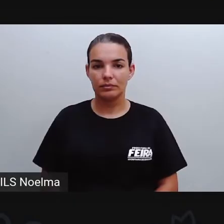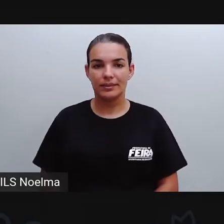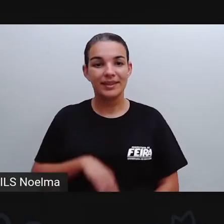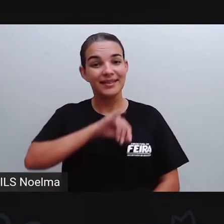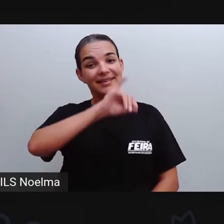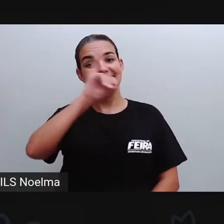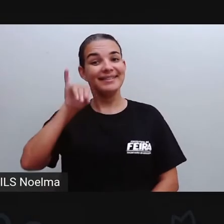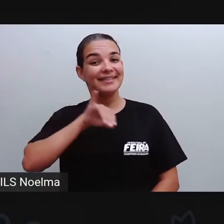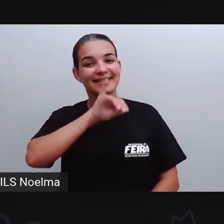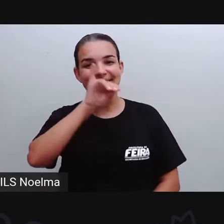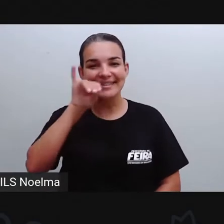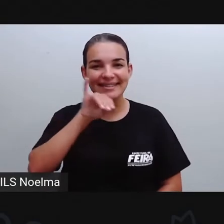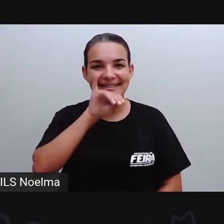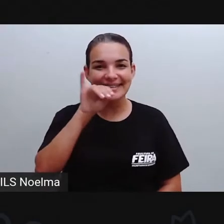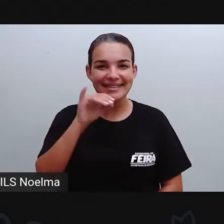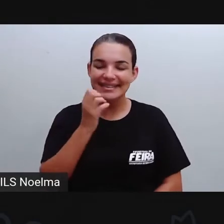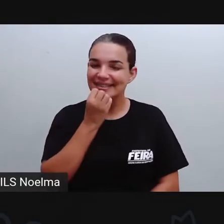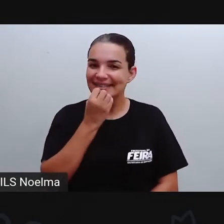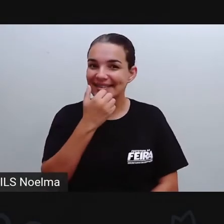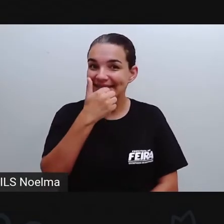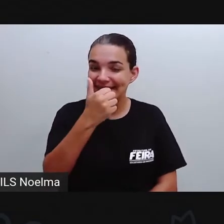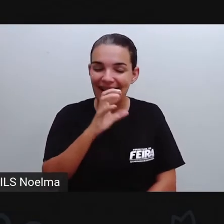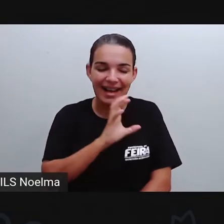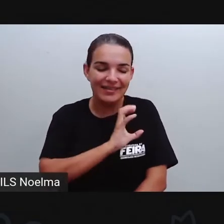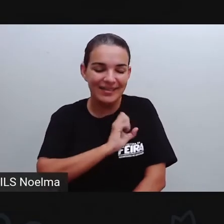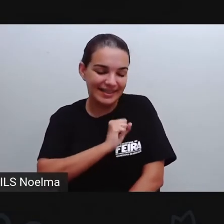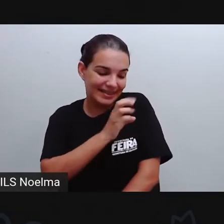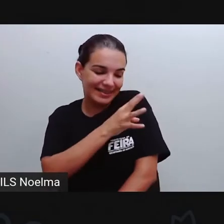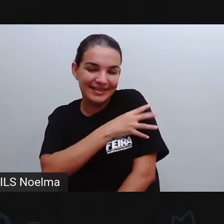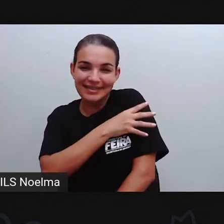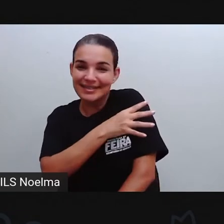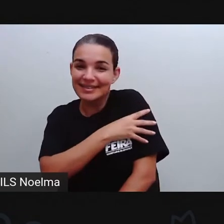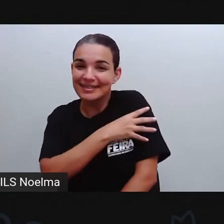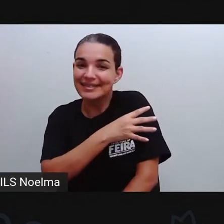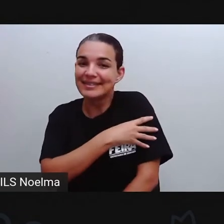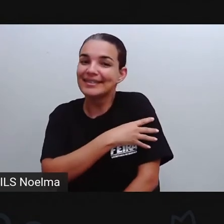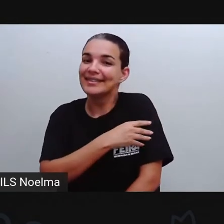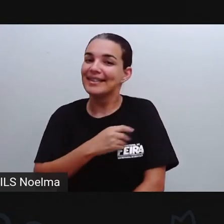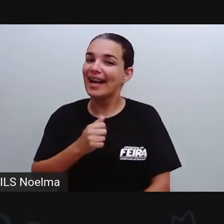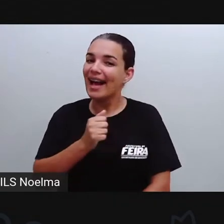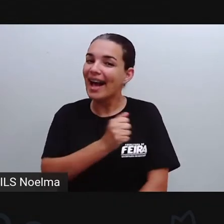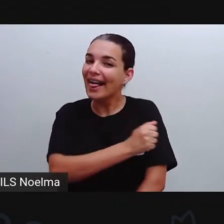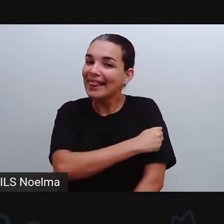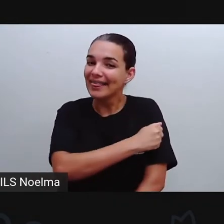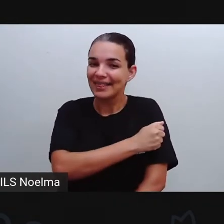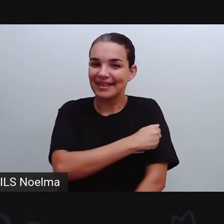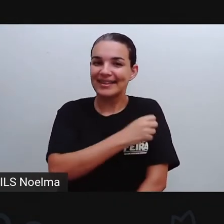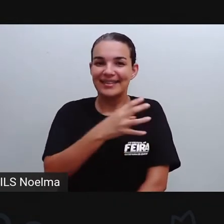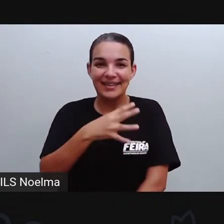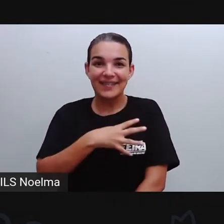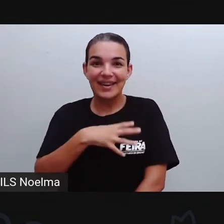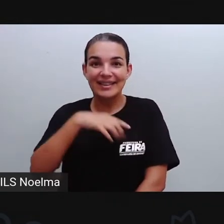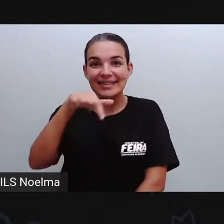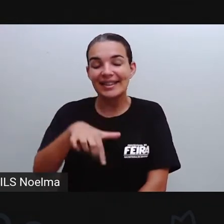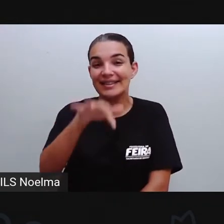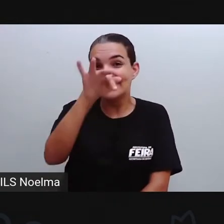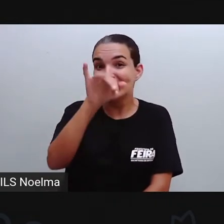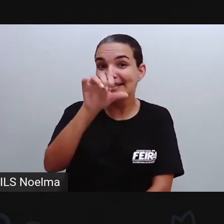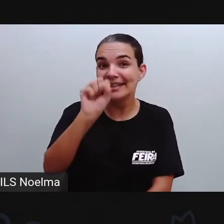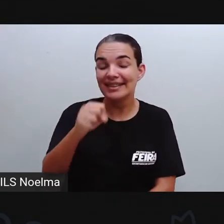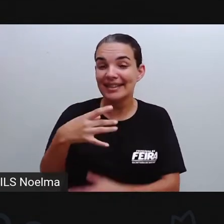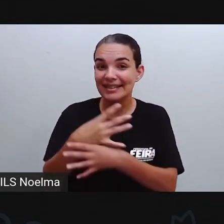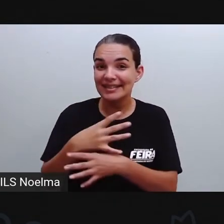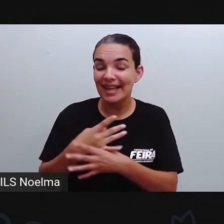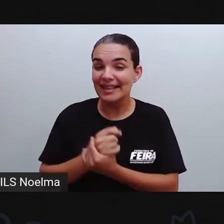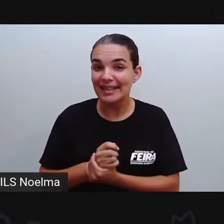Olá, meus amores, meus queridos e amados alunos do quarto ano, né? Nossos quartos anos aí da cidade-feira de Santana.